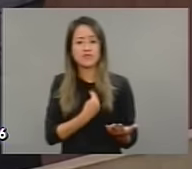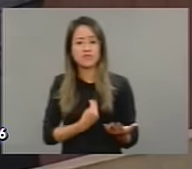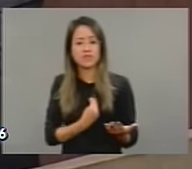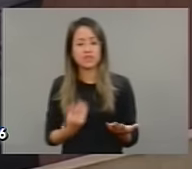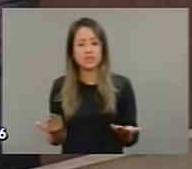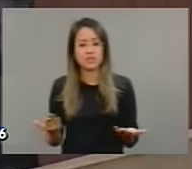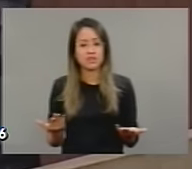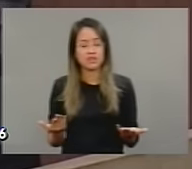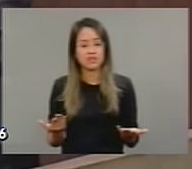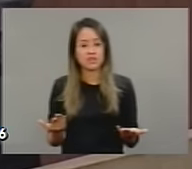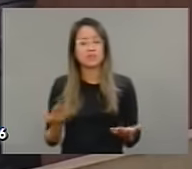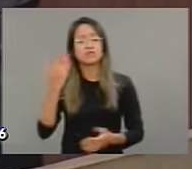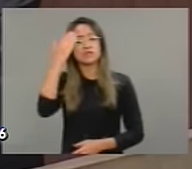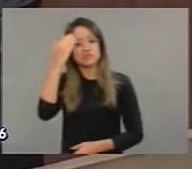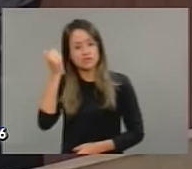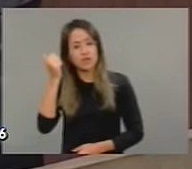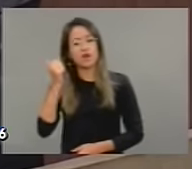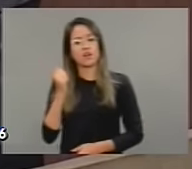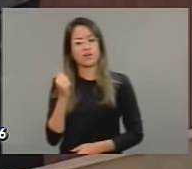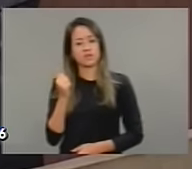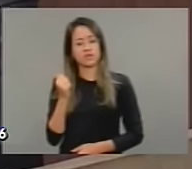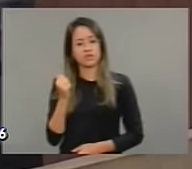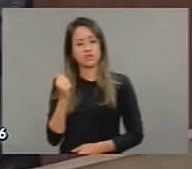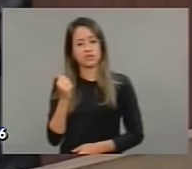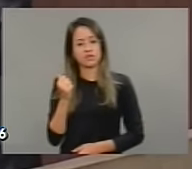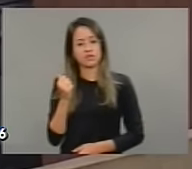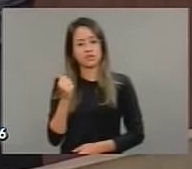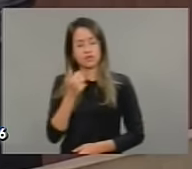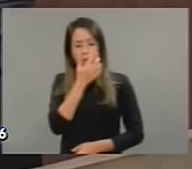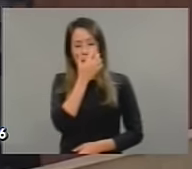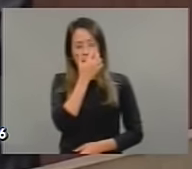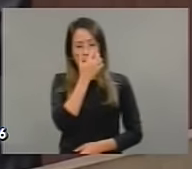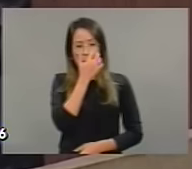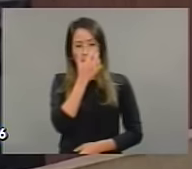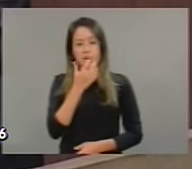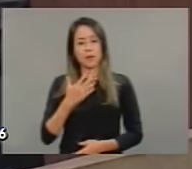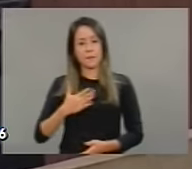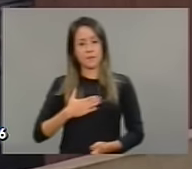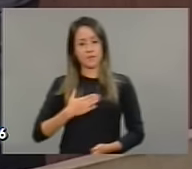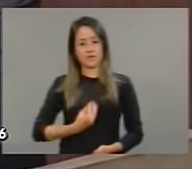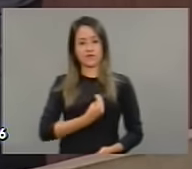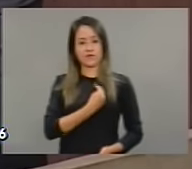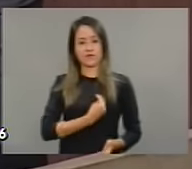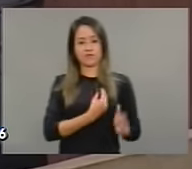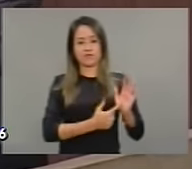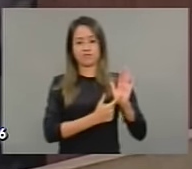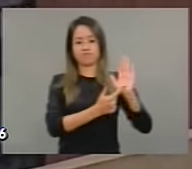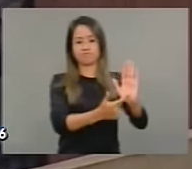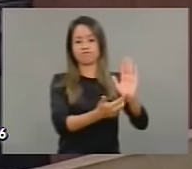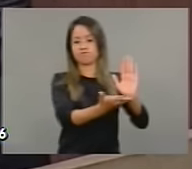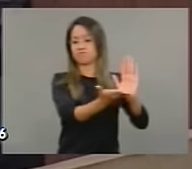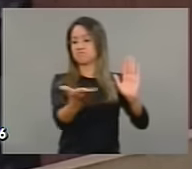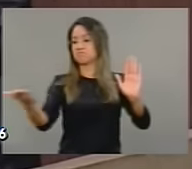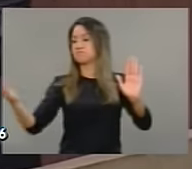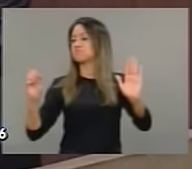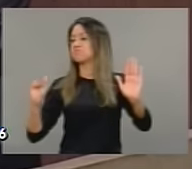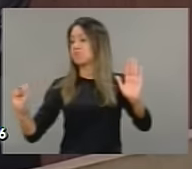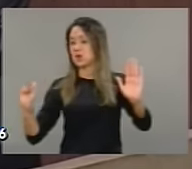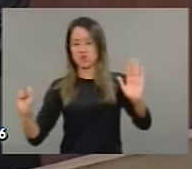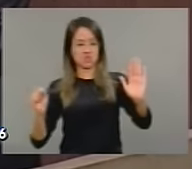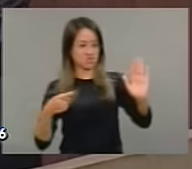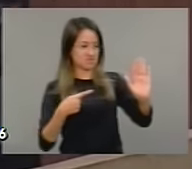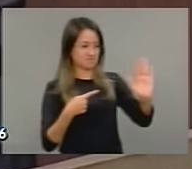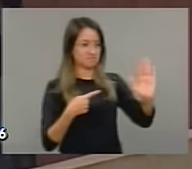sabem, que sem dúvida alguma, o exemplo é a melhor pedagogia. a pedagogia do